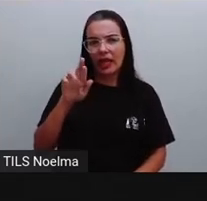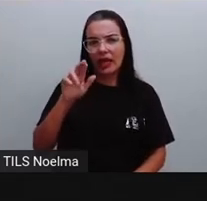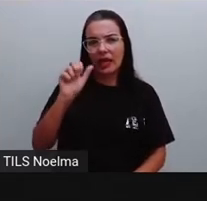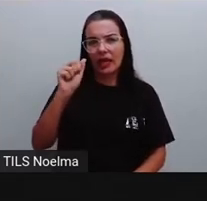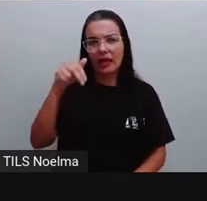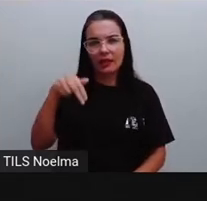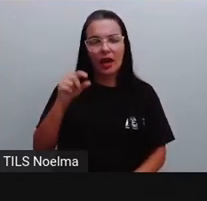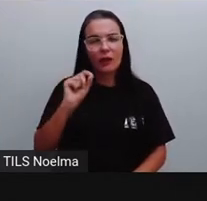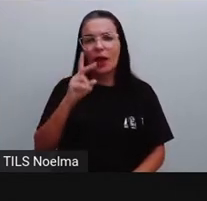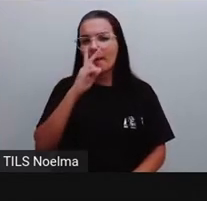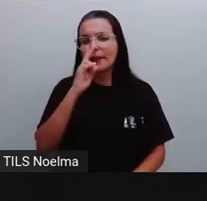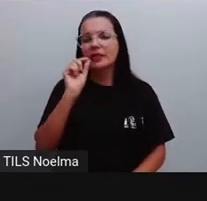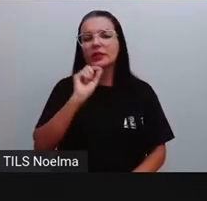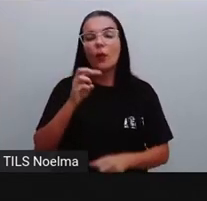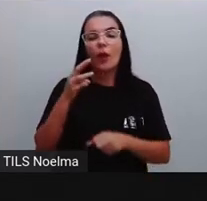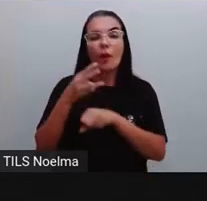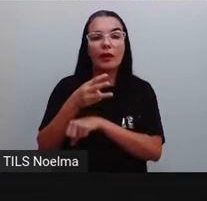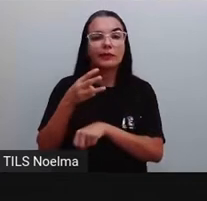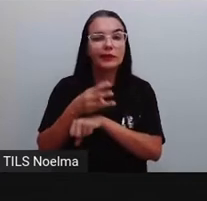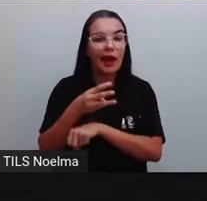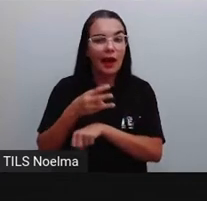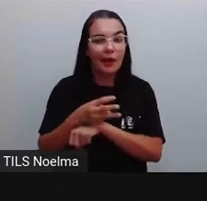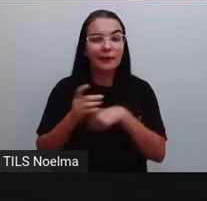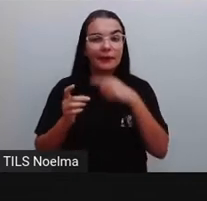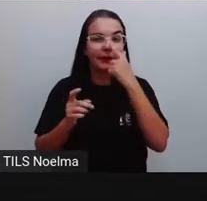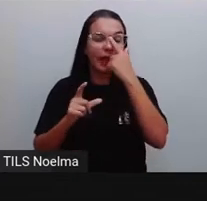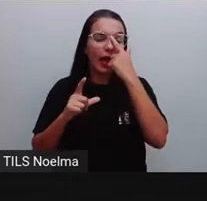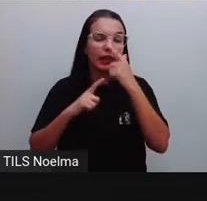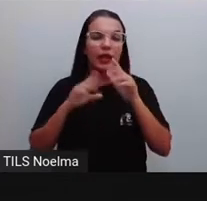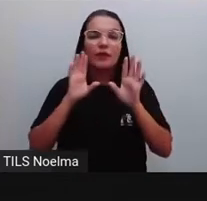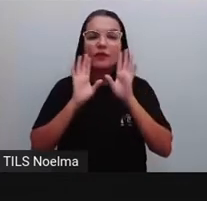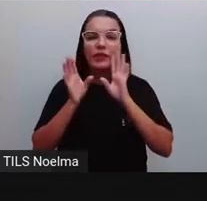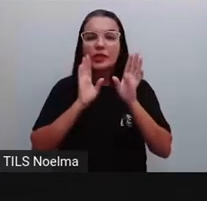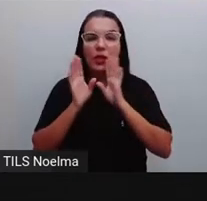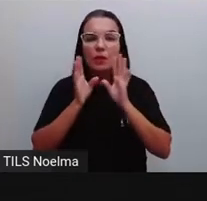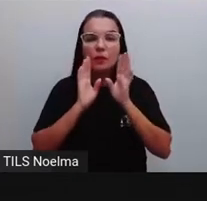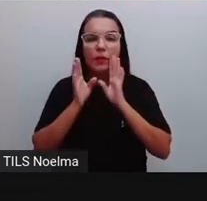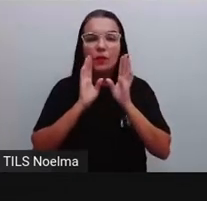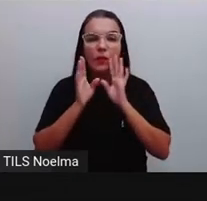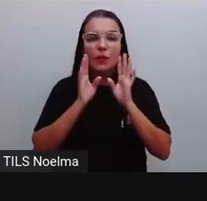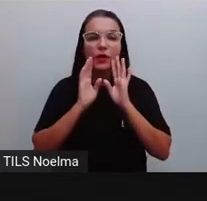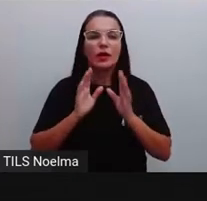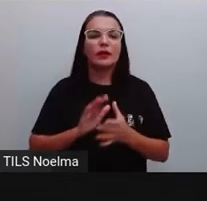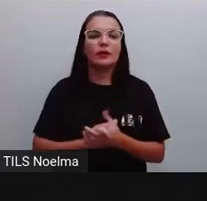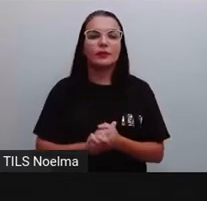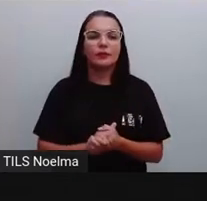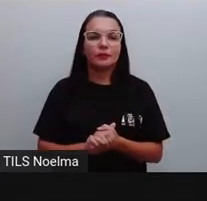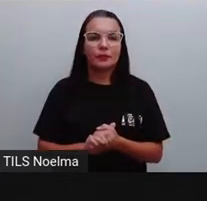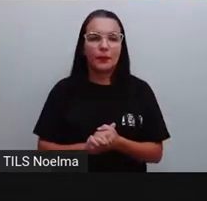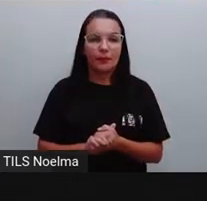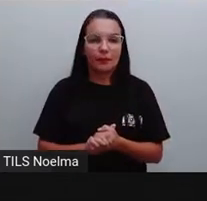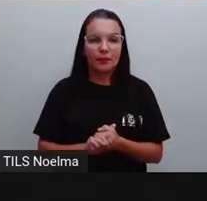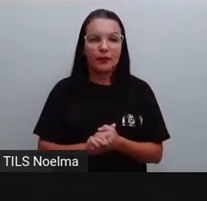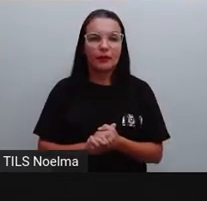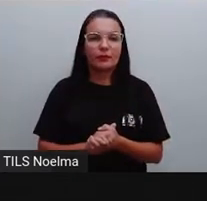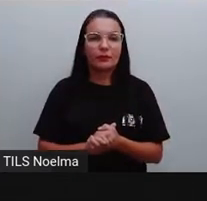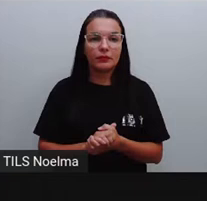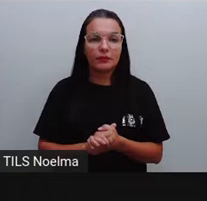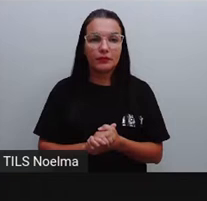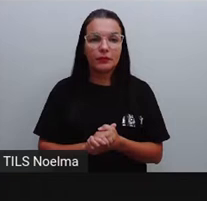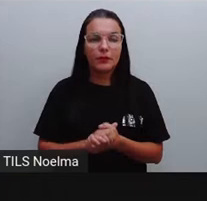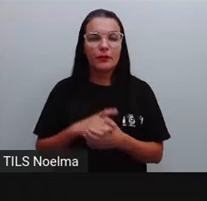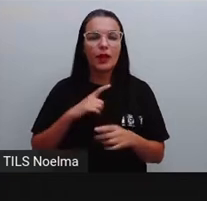Com o WhatsApp, que a gente utiliza. Nós temos o Facebook, que é muito parecido com quem? Com o Instagram, né? Os